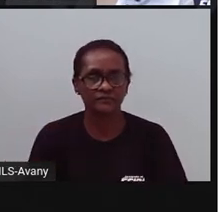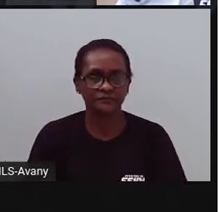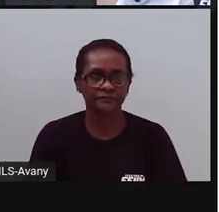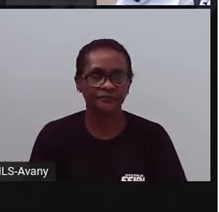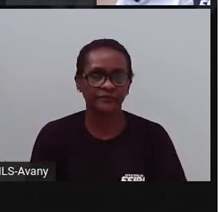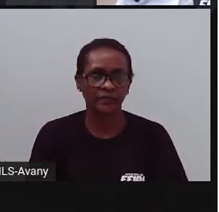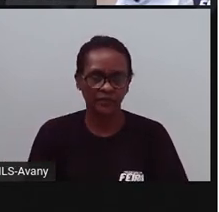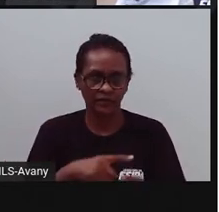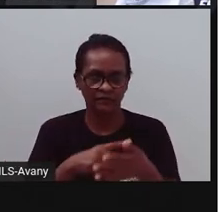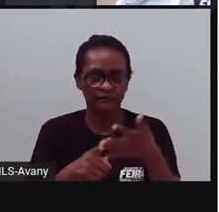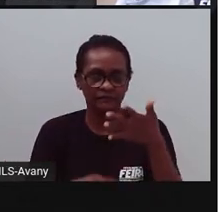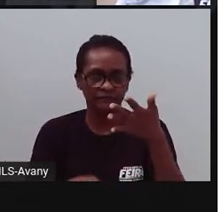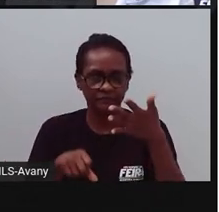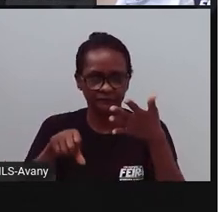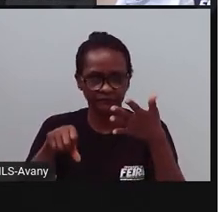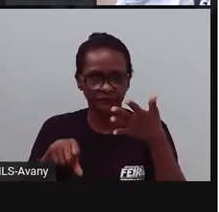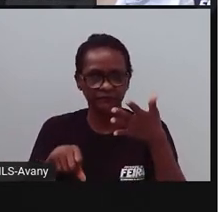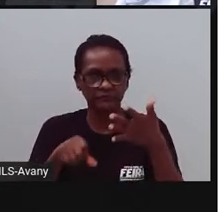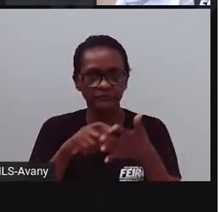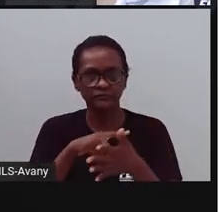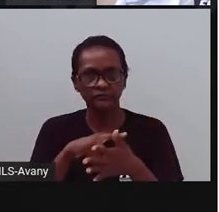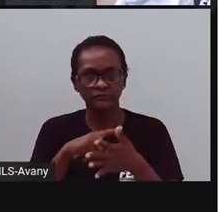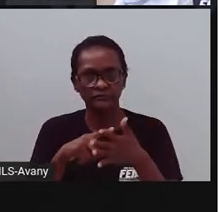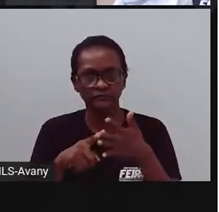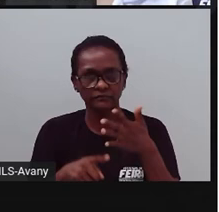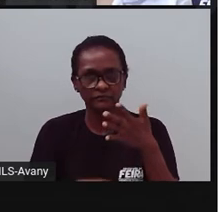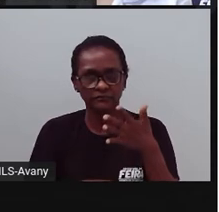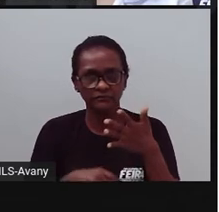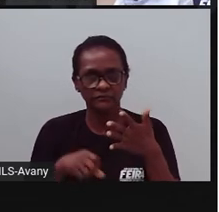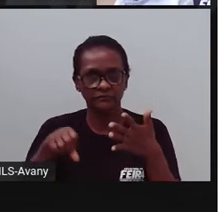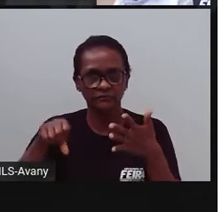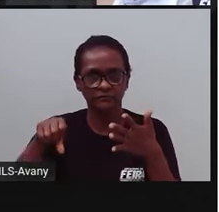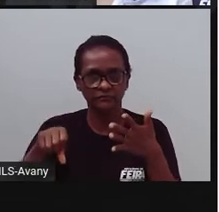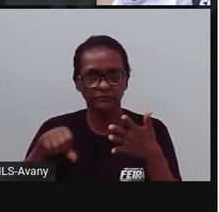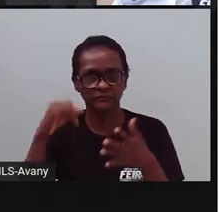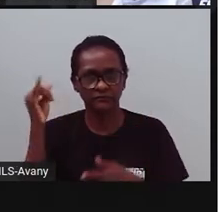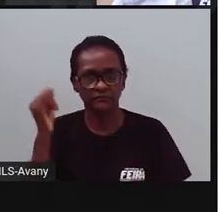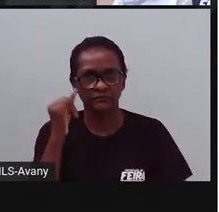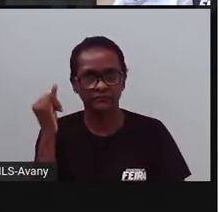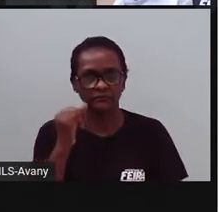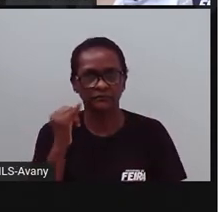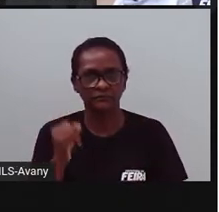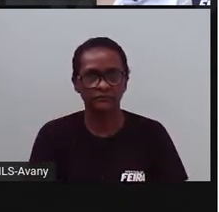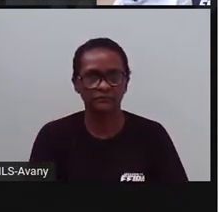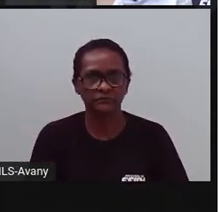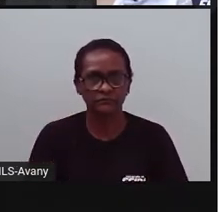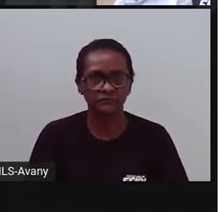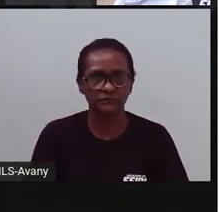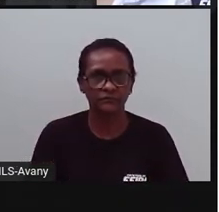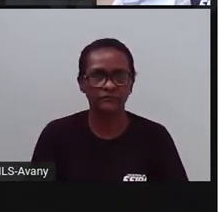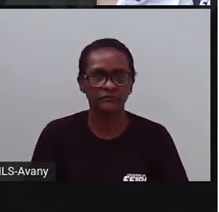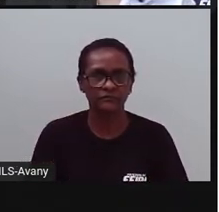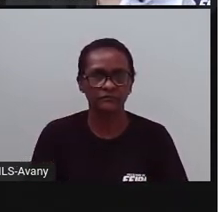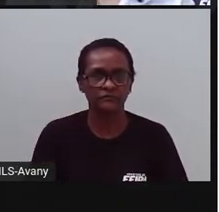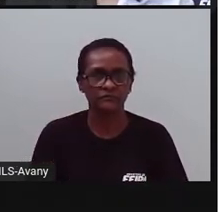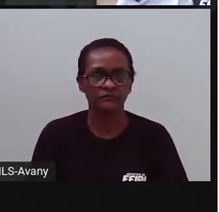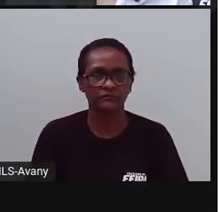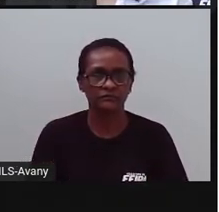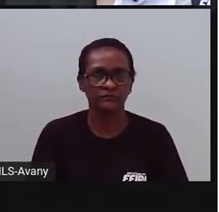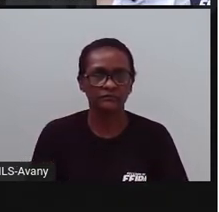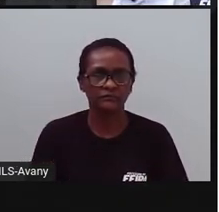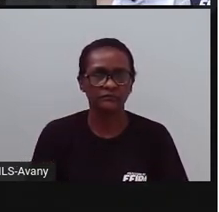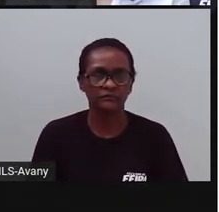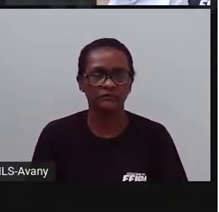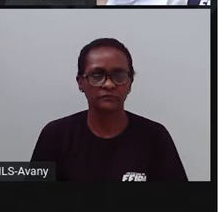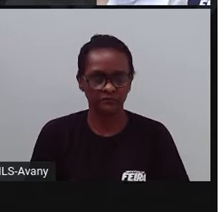os distritos que a Feira de Santana possui. Então, tem o distrito de João do Val